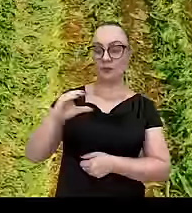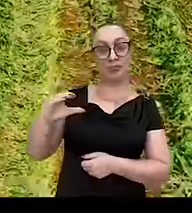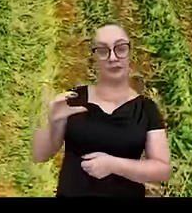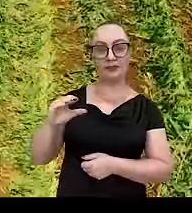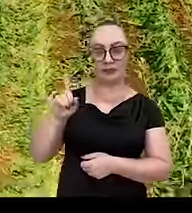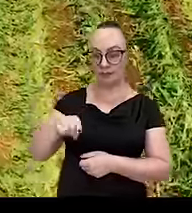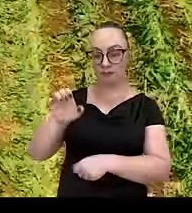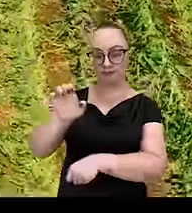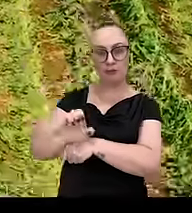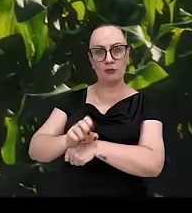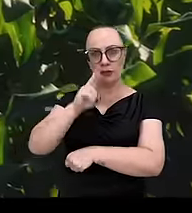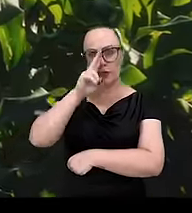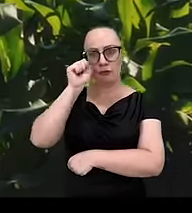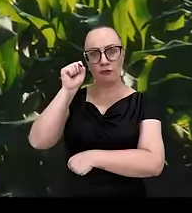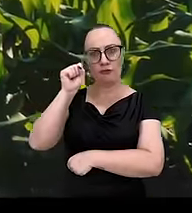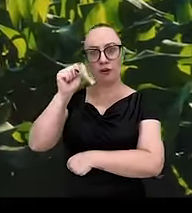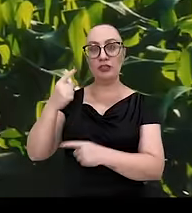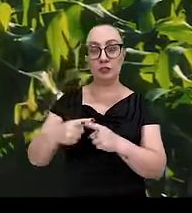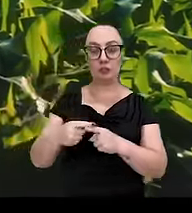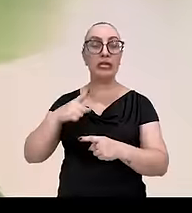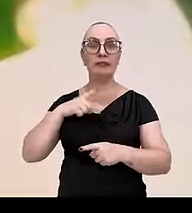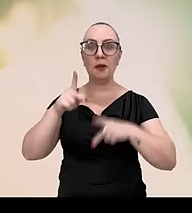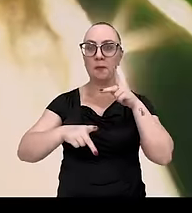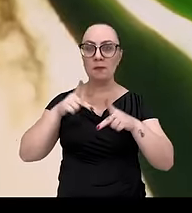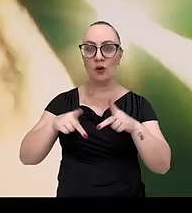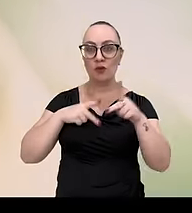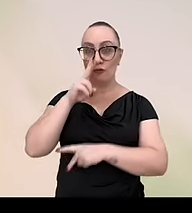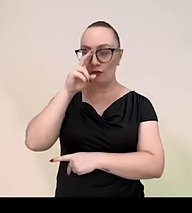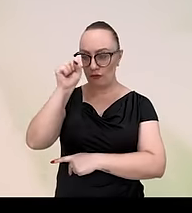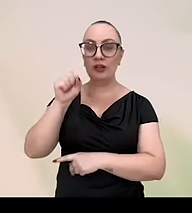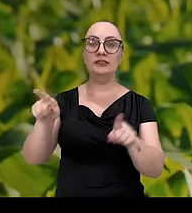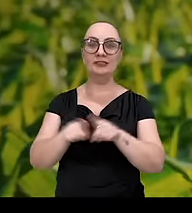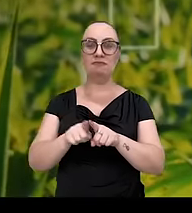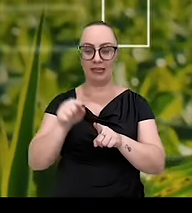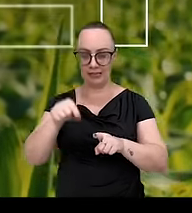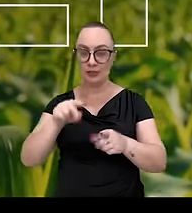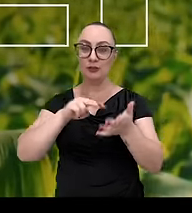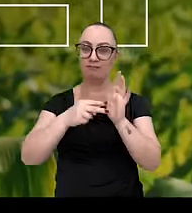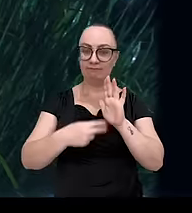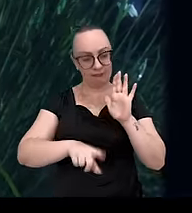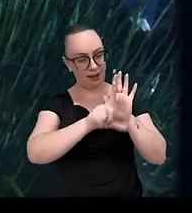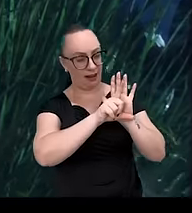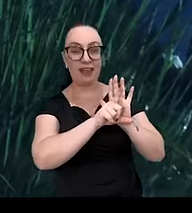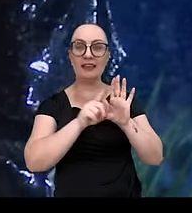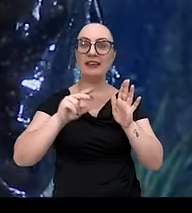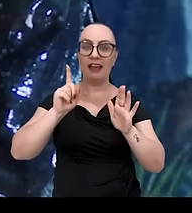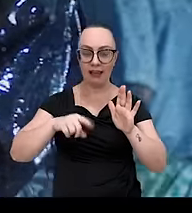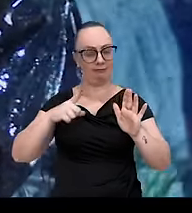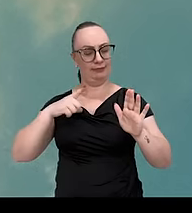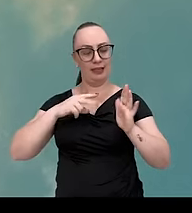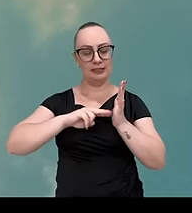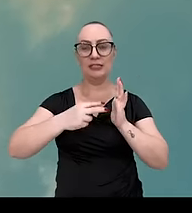Santa Catarina é um estado forte, porque tem um povo forte. Isso é de lei. Pode